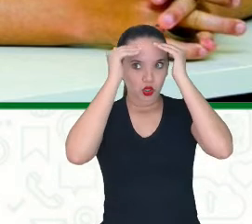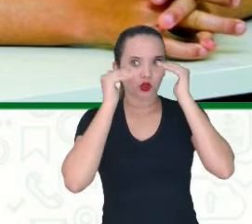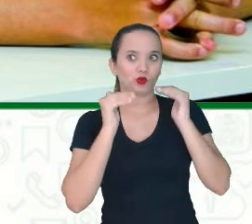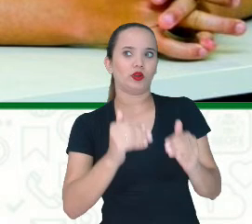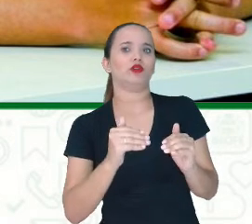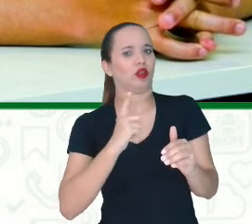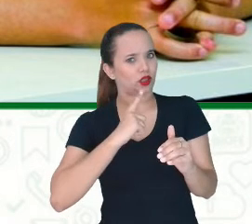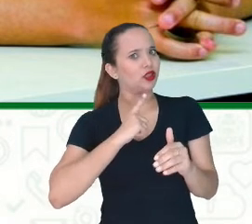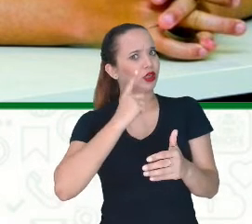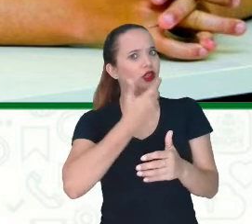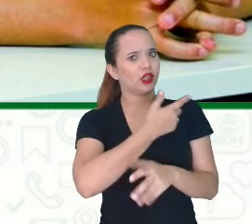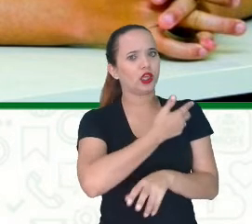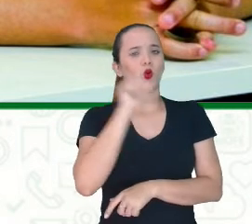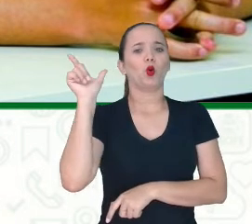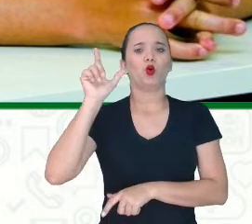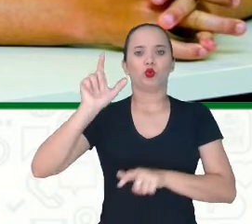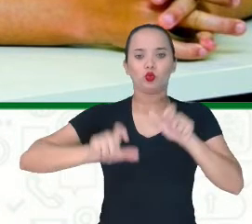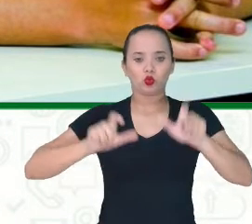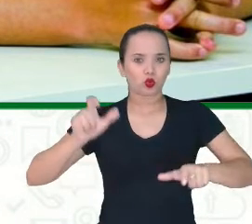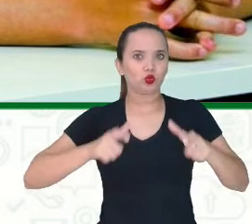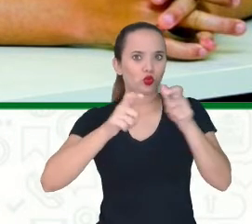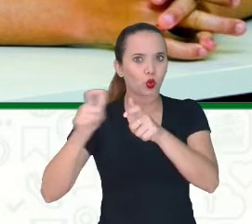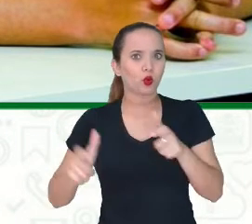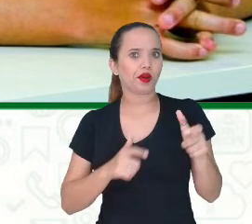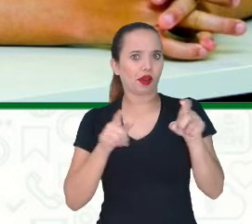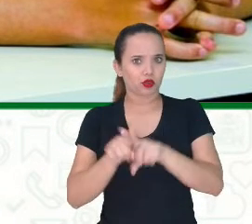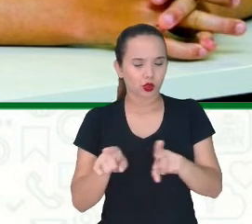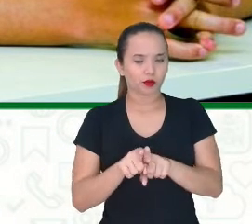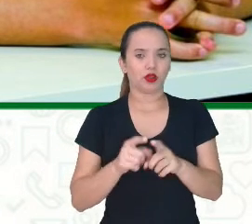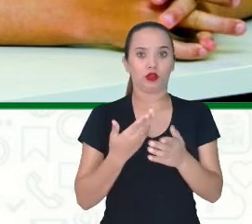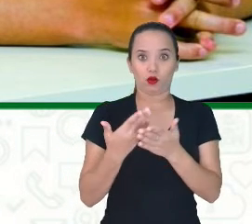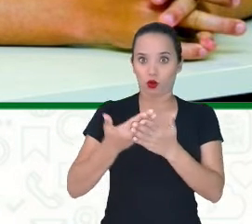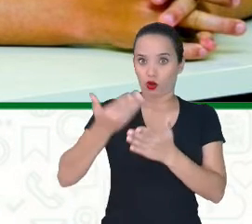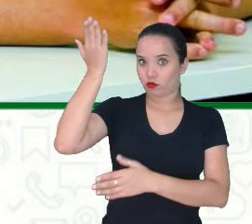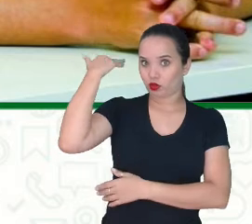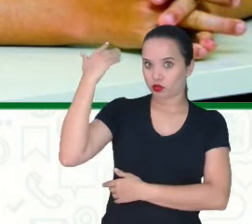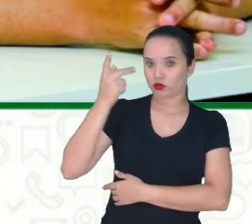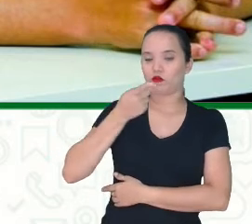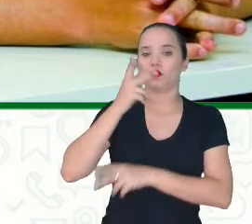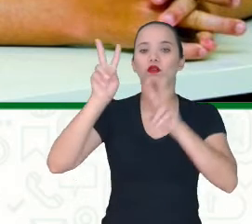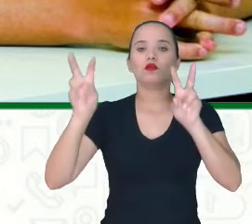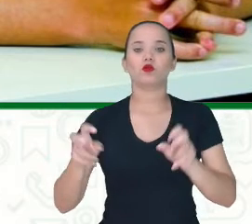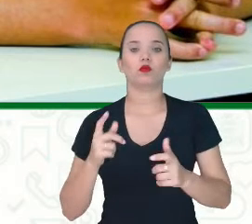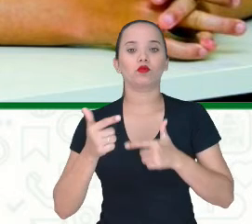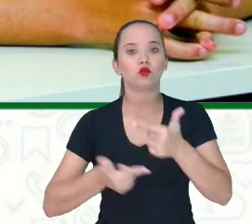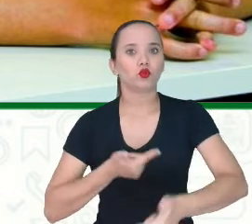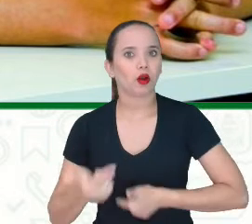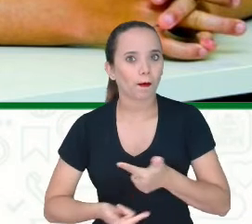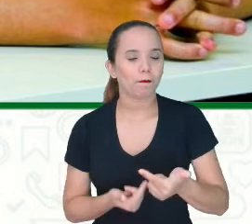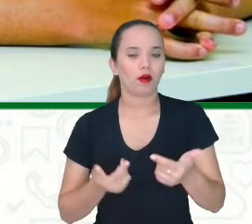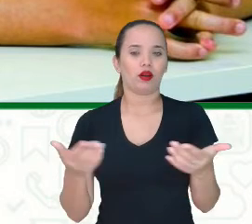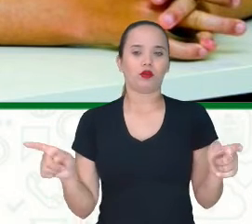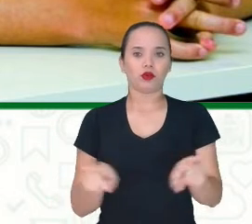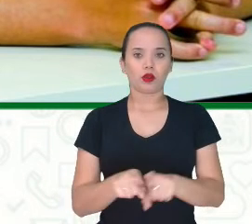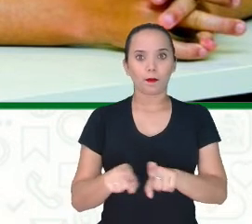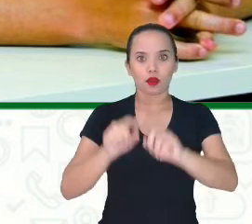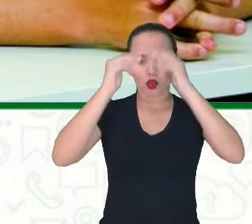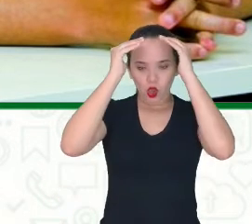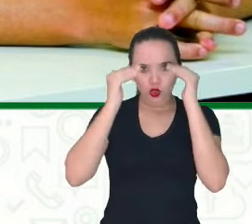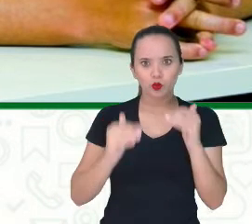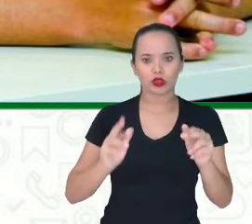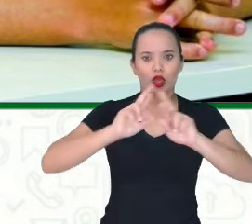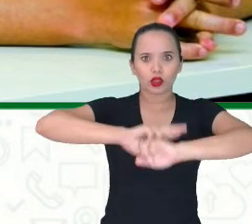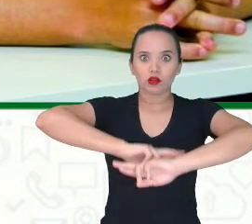ocorre Em vários lugares A gente falou Na hora passada A questão do trabalho Respeitar também As diferenças É fundamental